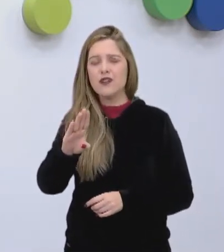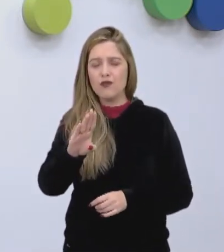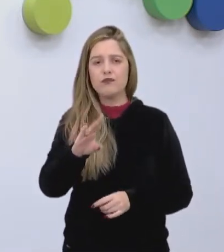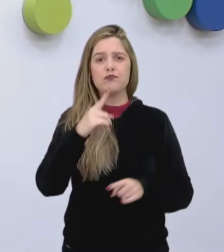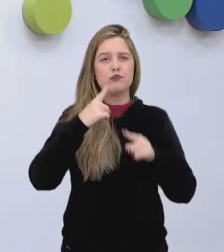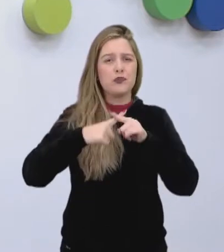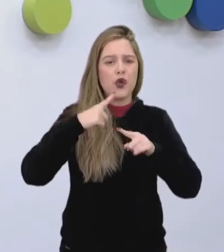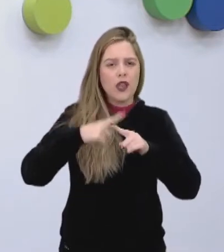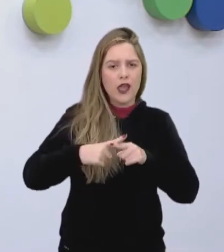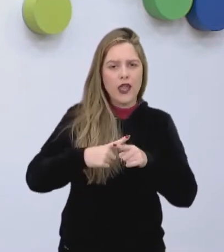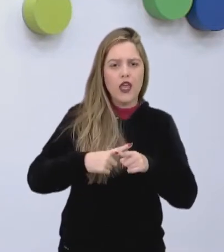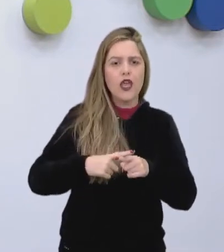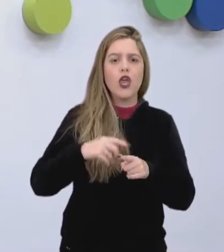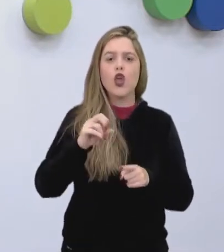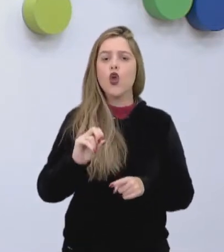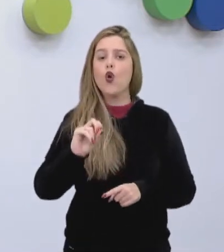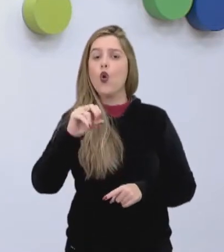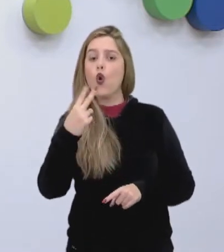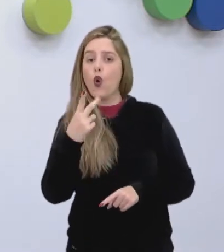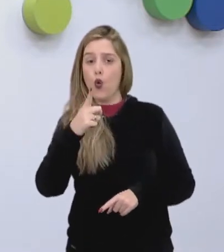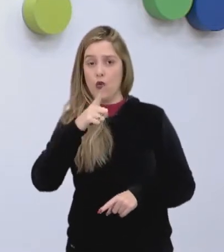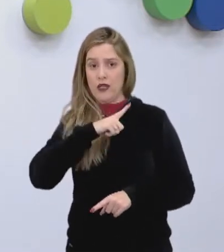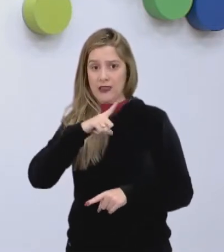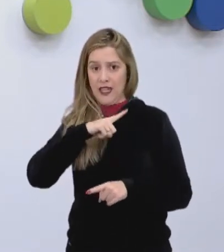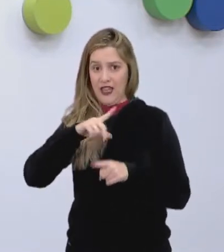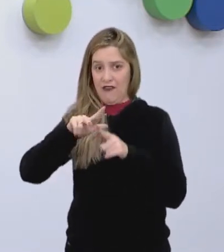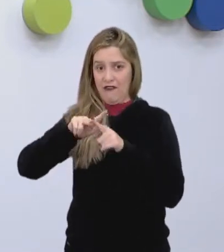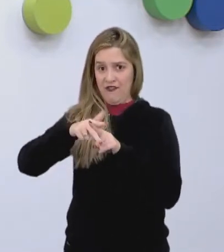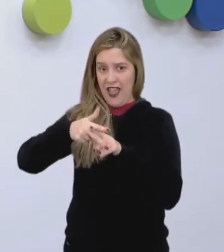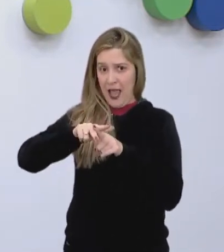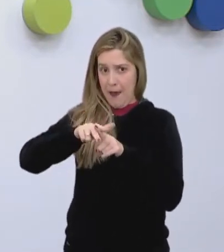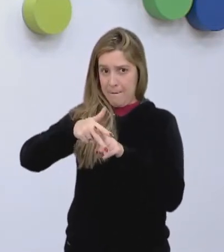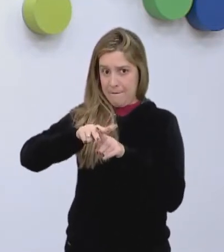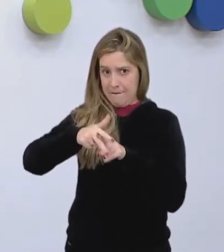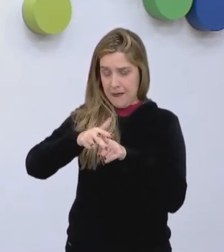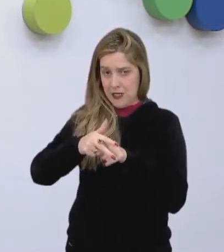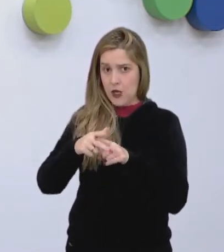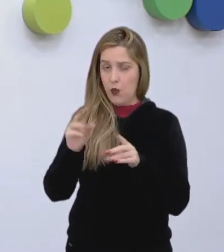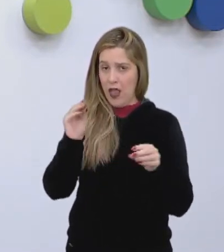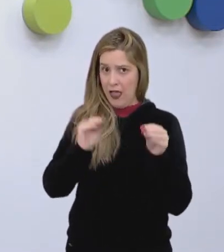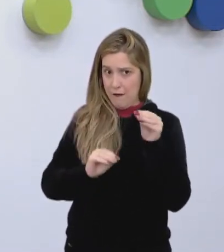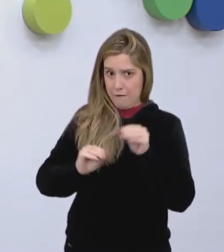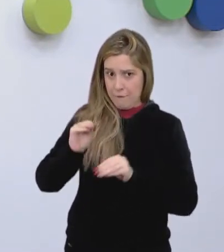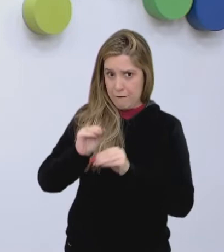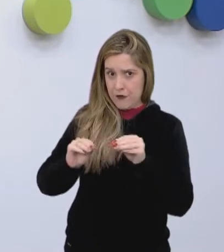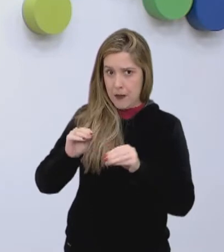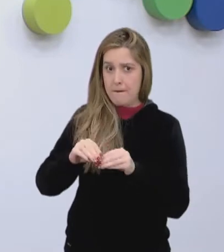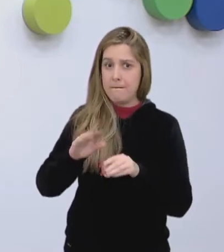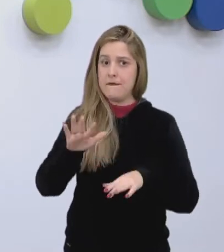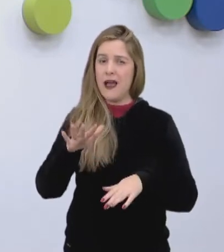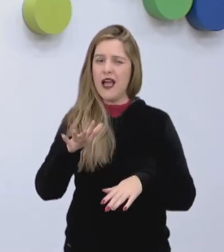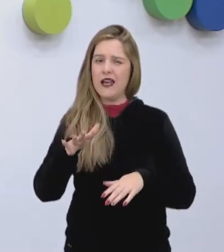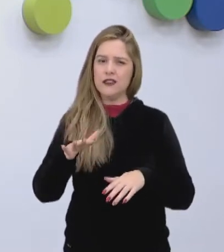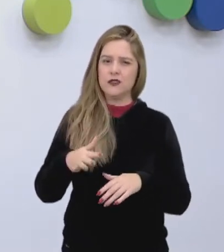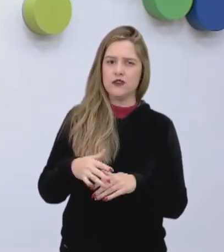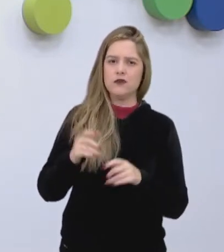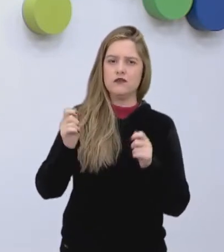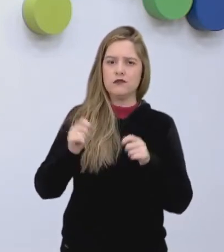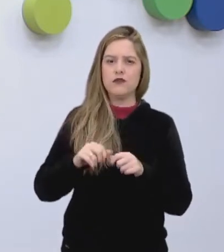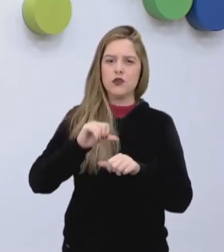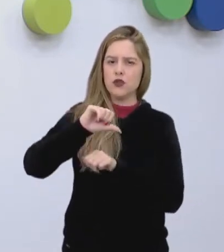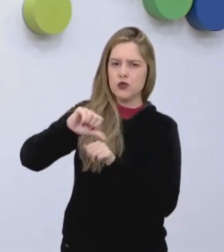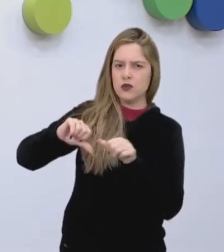Por quê? Ou ele tem ferramentas que são movidas manualmente, daí o nome